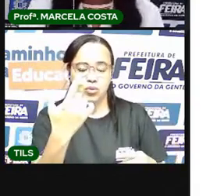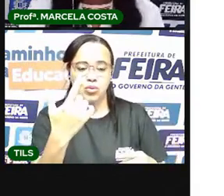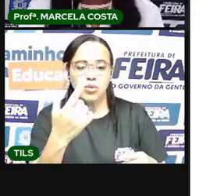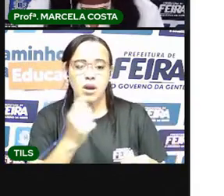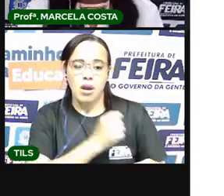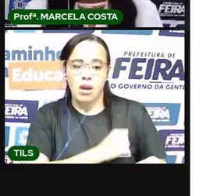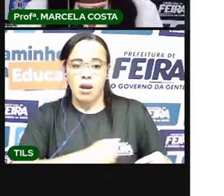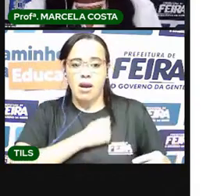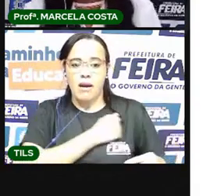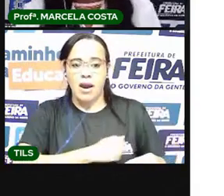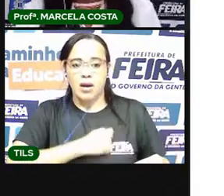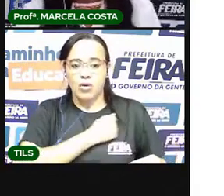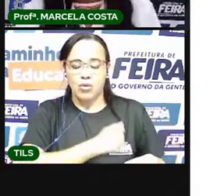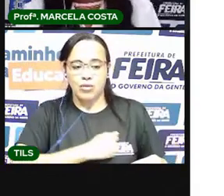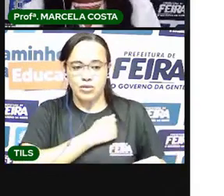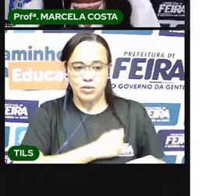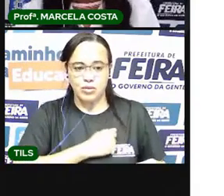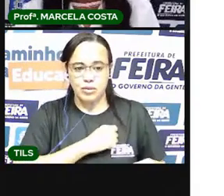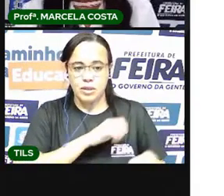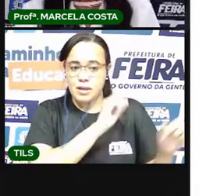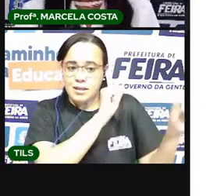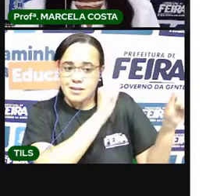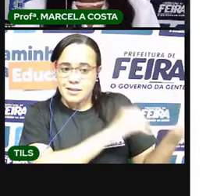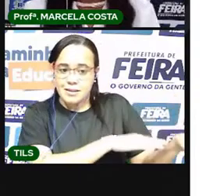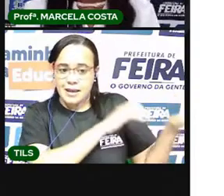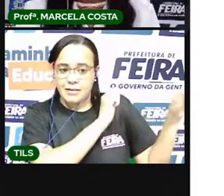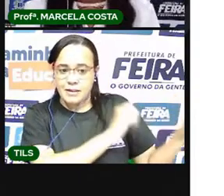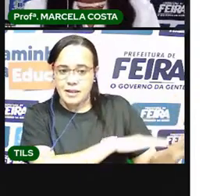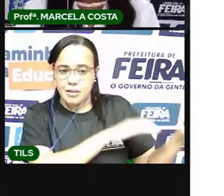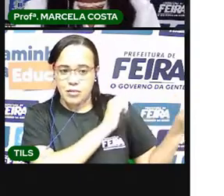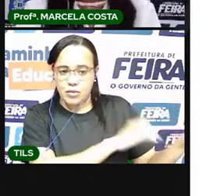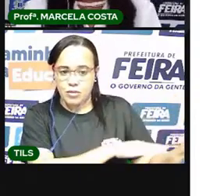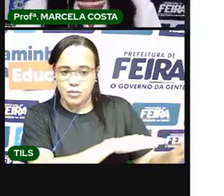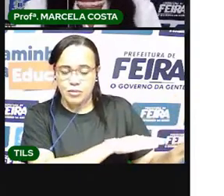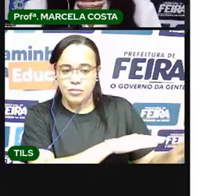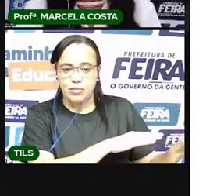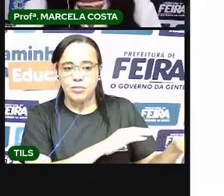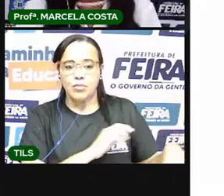julho, agosto, setembro,